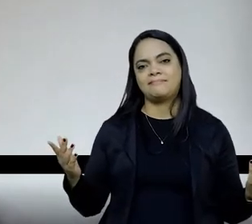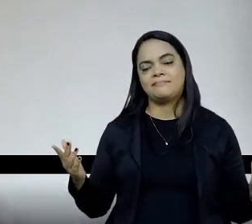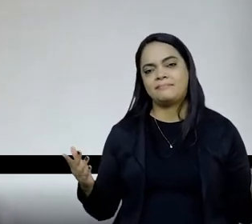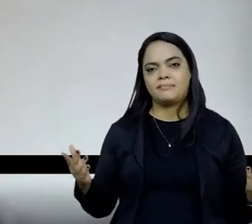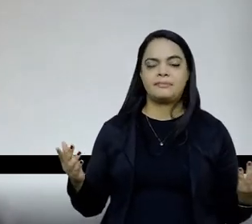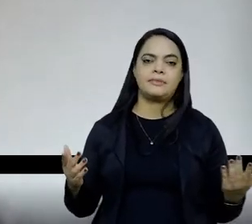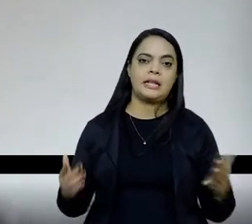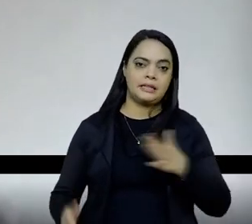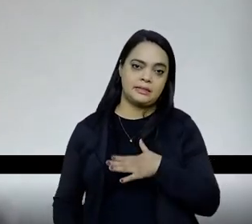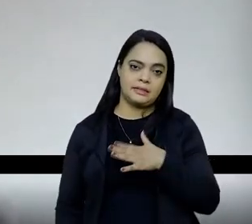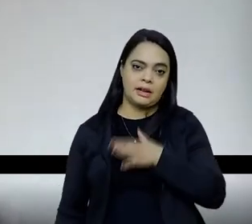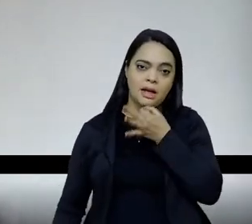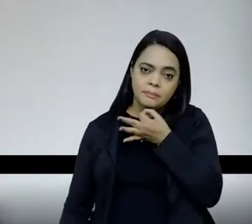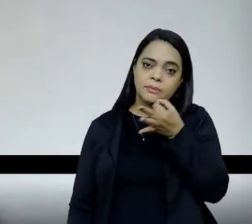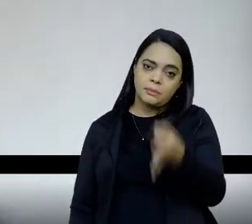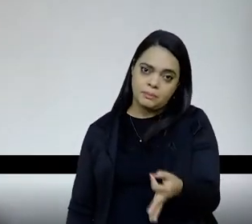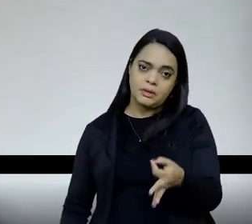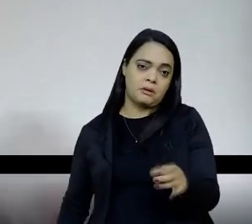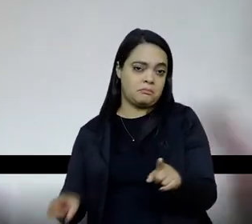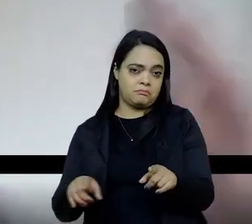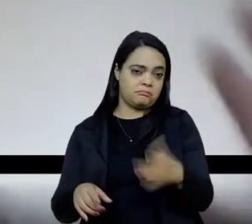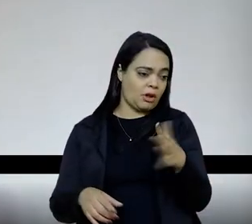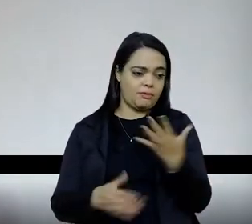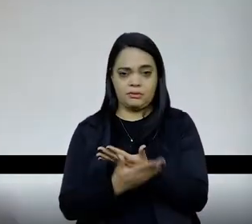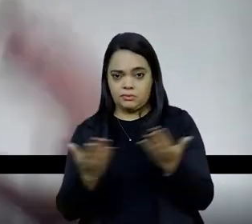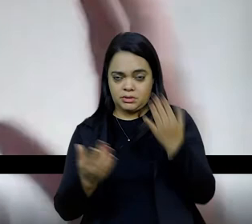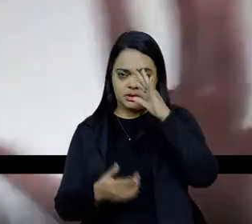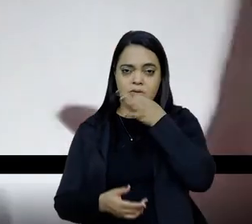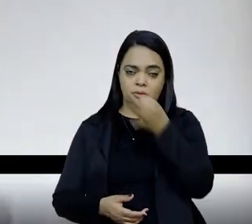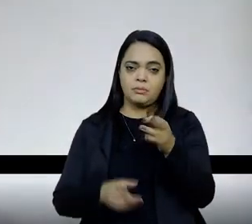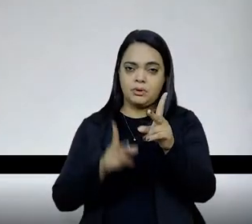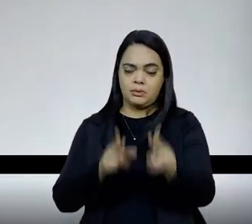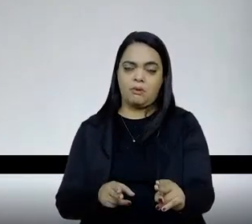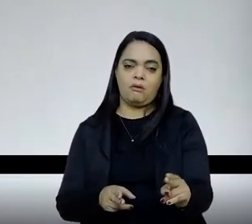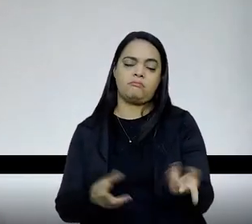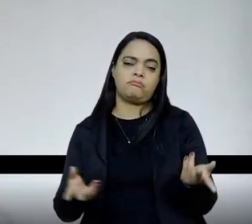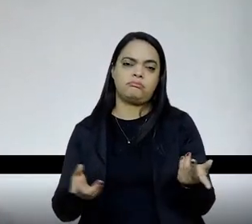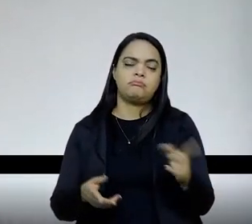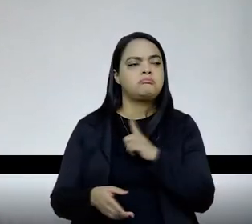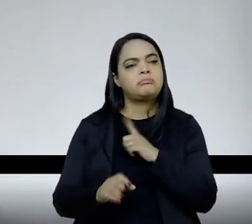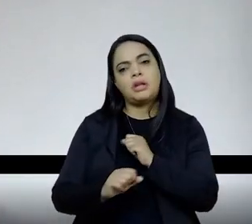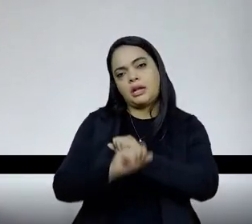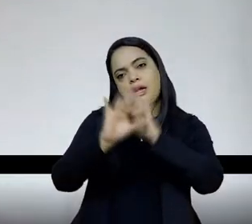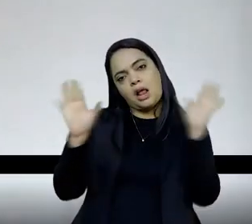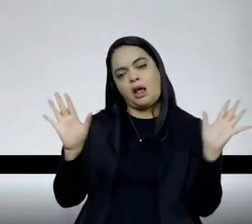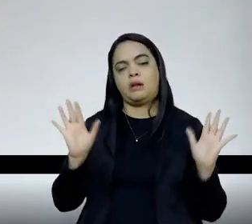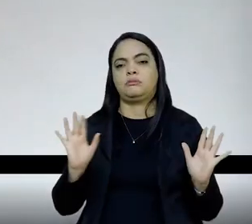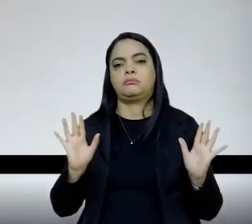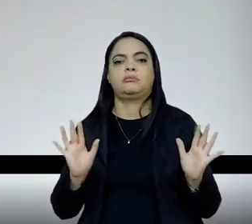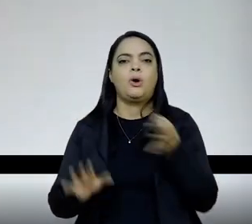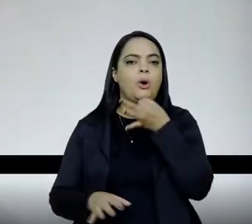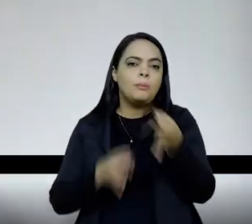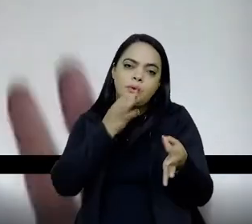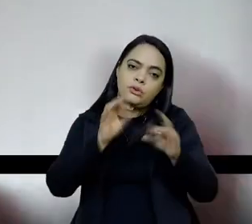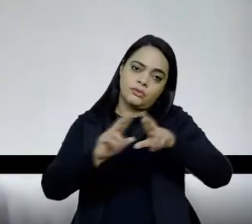definitivamente, na minha perspectiva, talvez outros colegas tivessem isso mais claro e diriam outras coisas, na minha